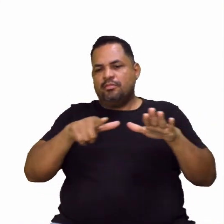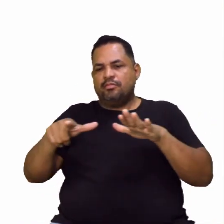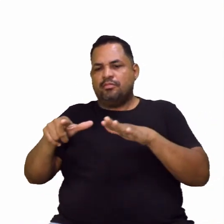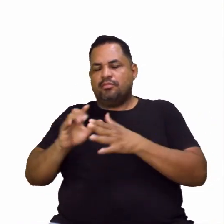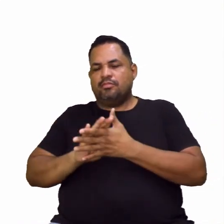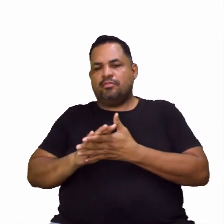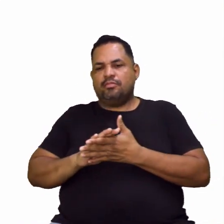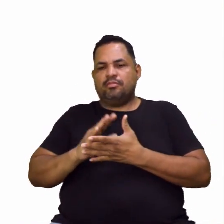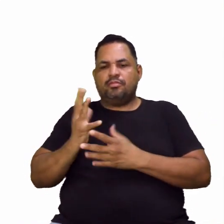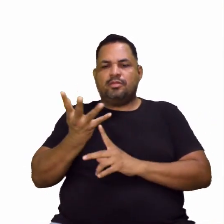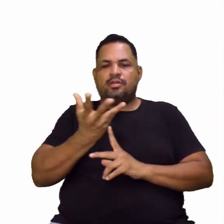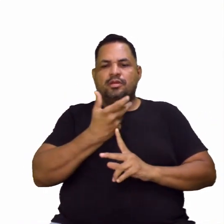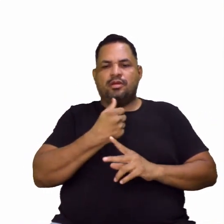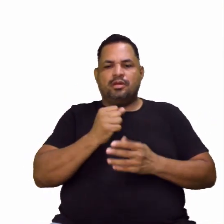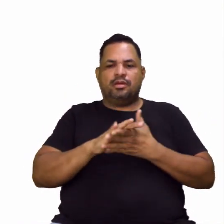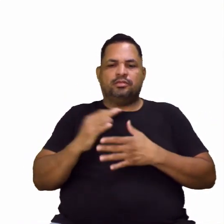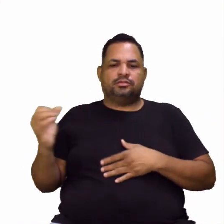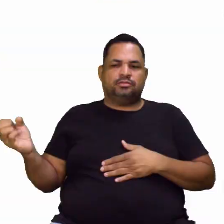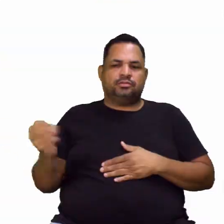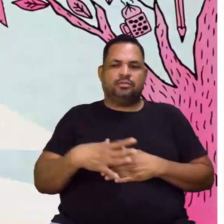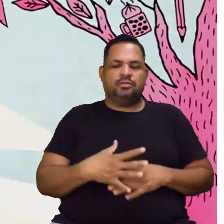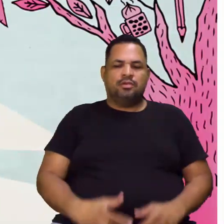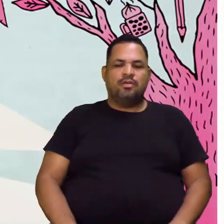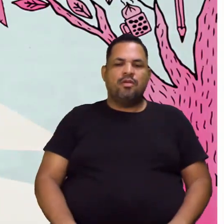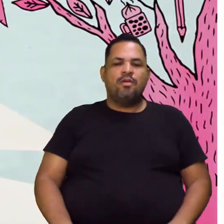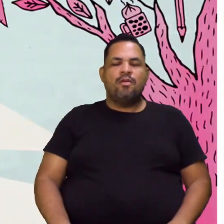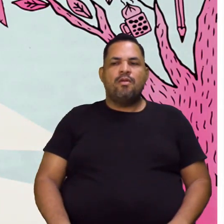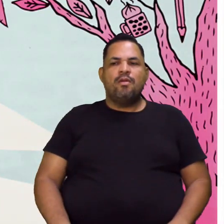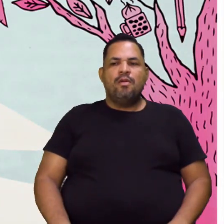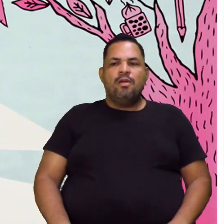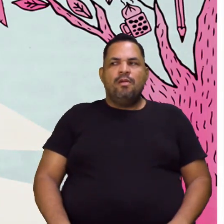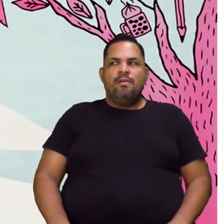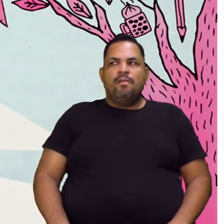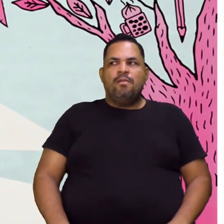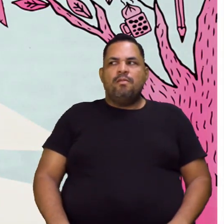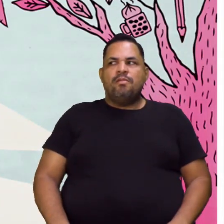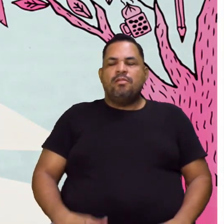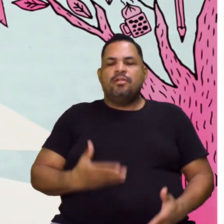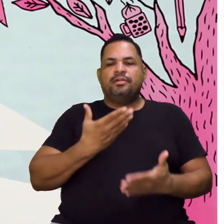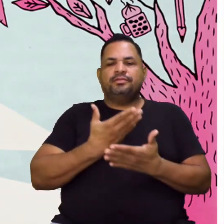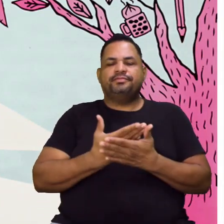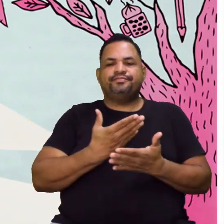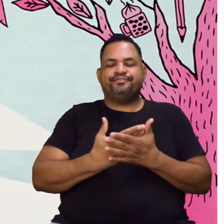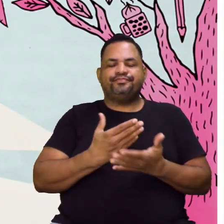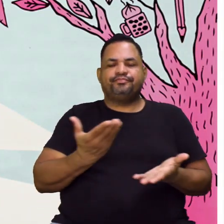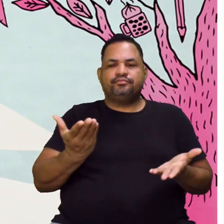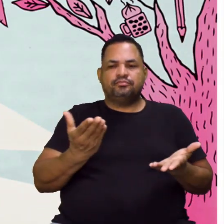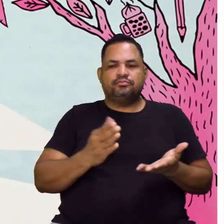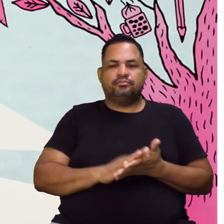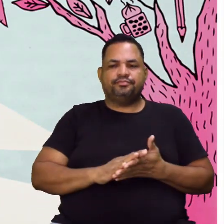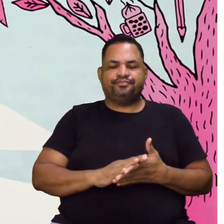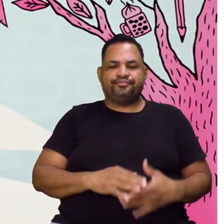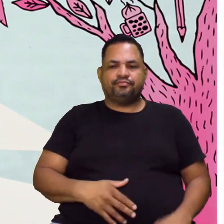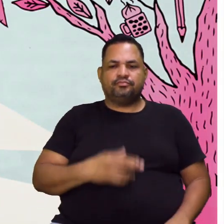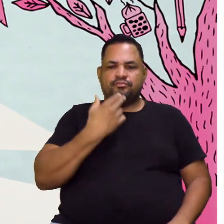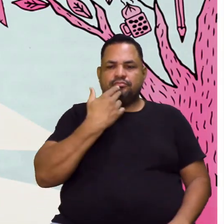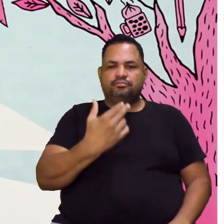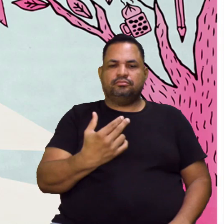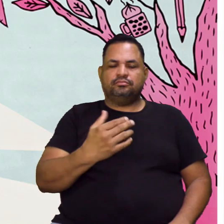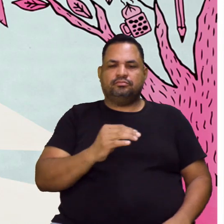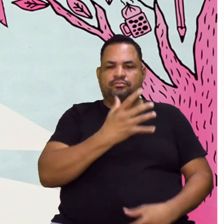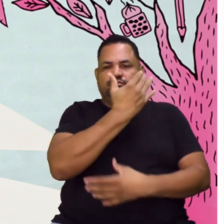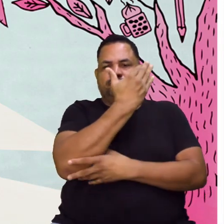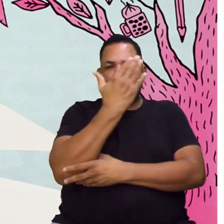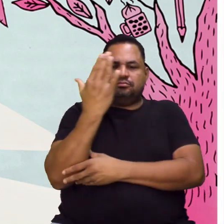beleza? Vamos lá, chegando aqui para nós o estudo da língua, que é a semântica que traz a nossa árvore